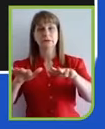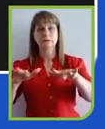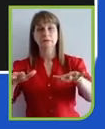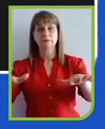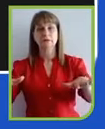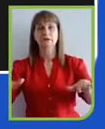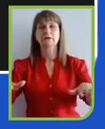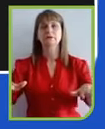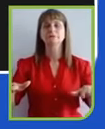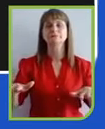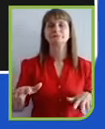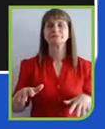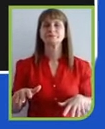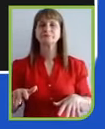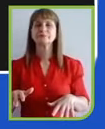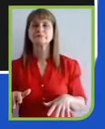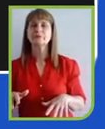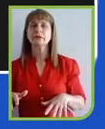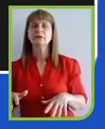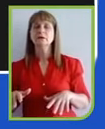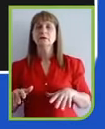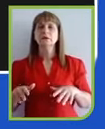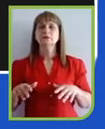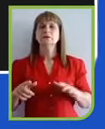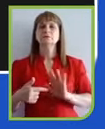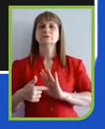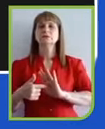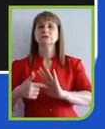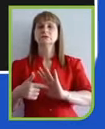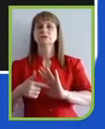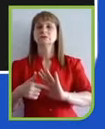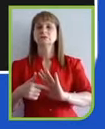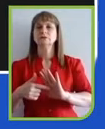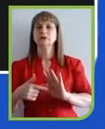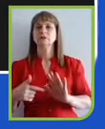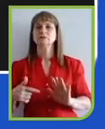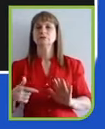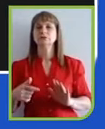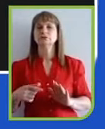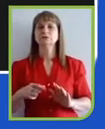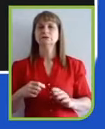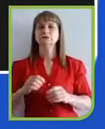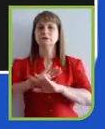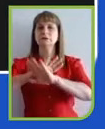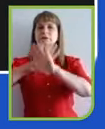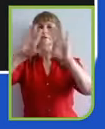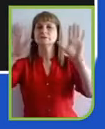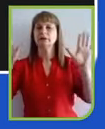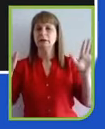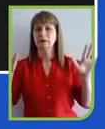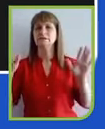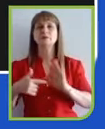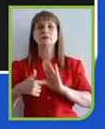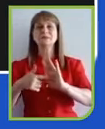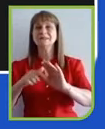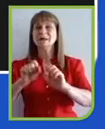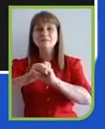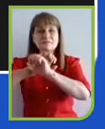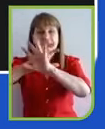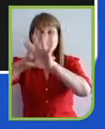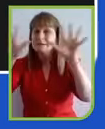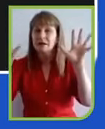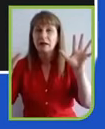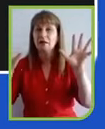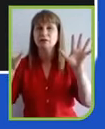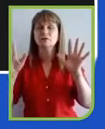de transparência para um tempo de hipertransparência. E vocês vão lembrar ali no início do movimento